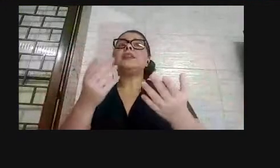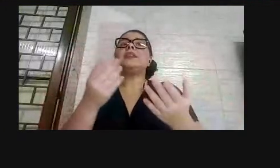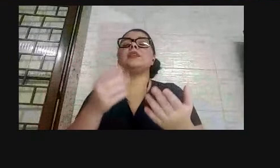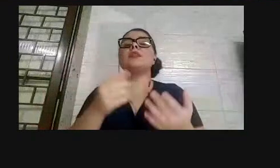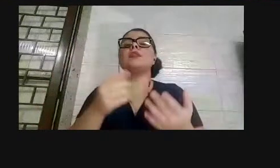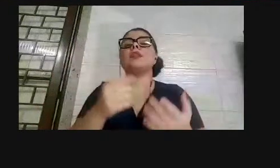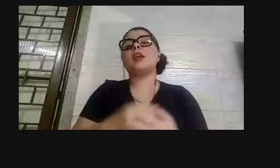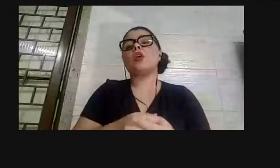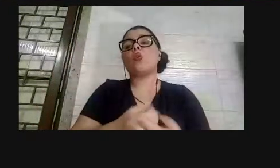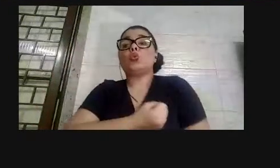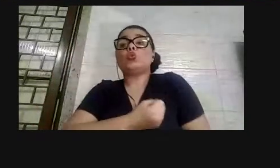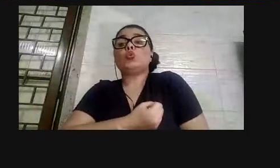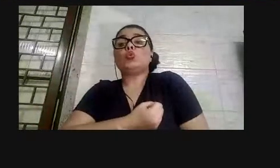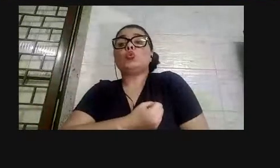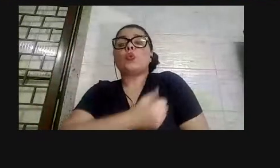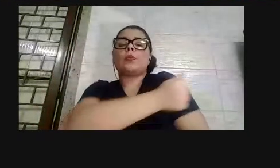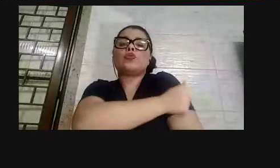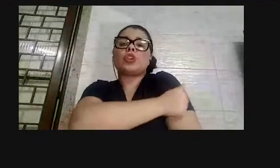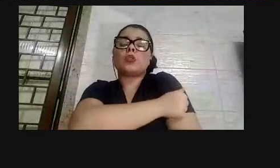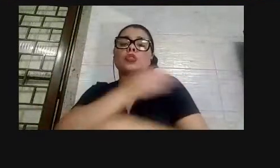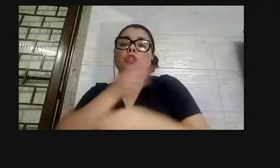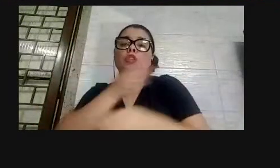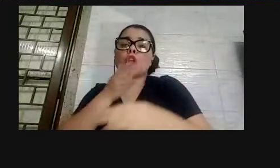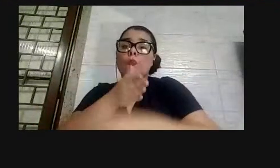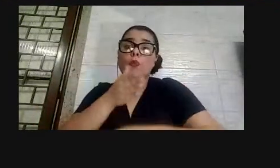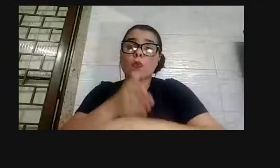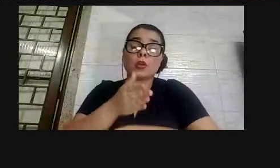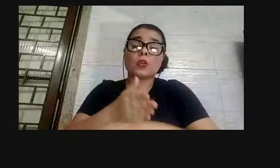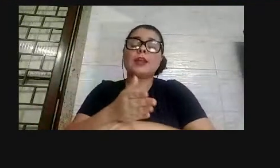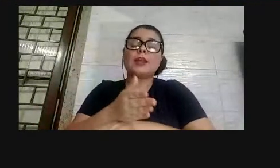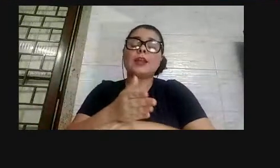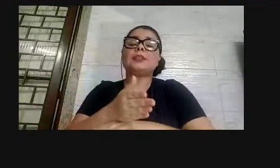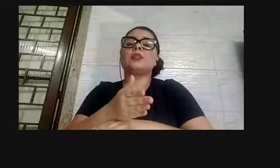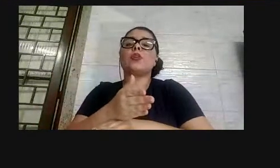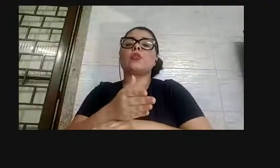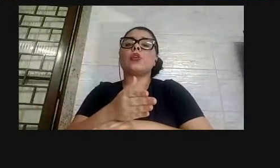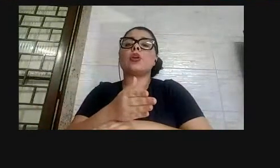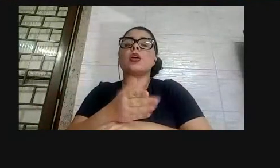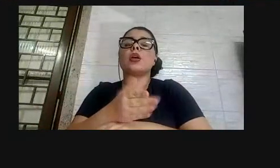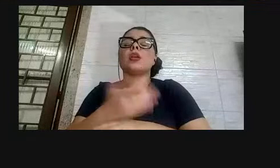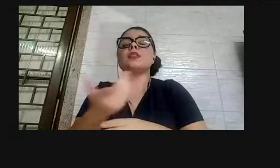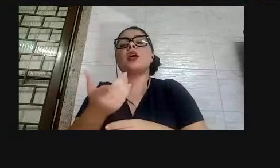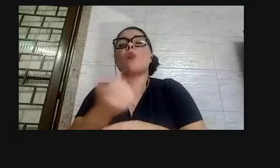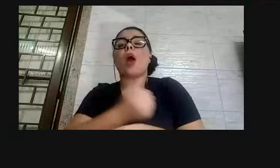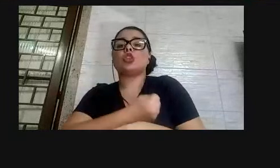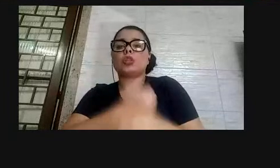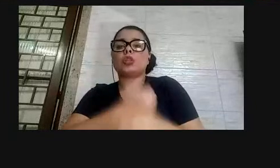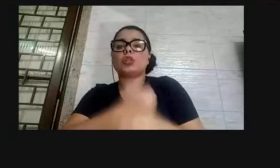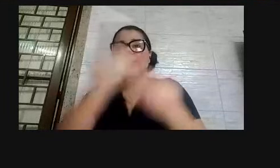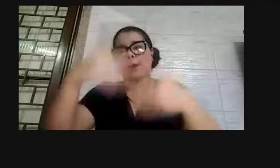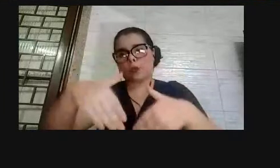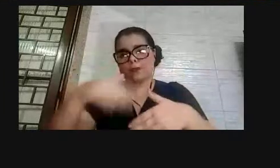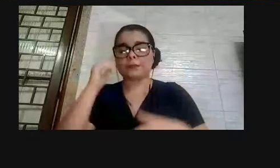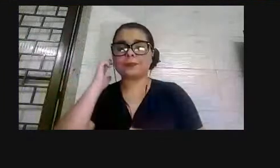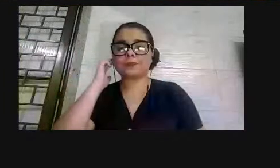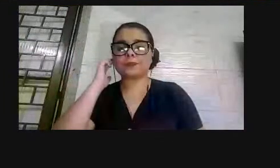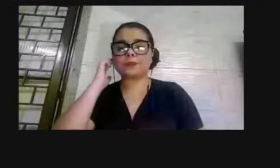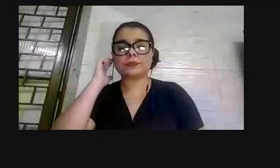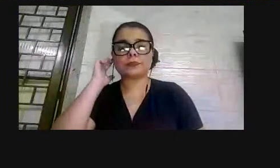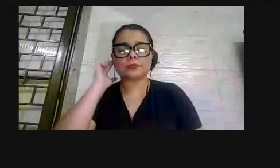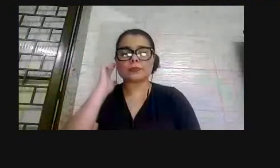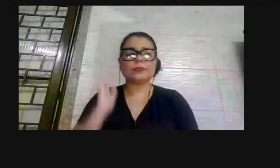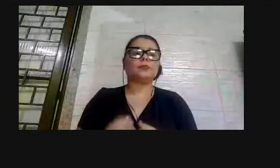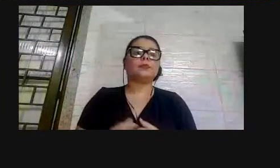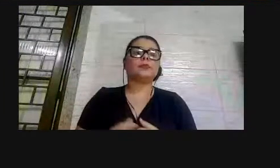função do que eles apresentaram no resultado. Então, a resposta que eu perguntou foi que essa